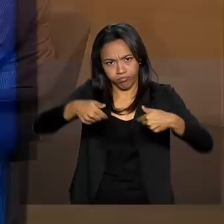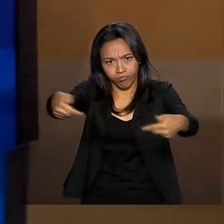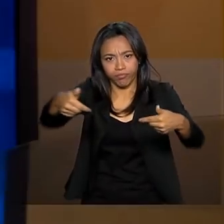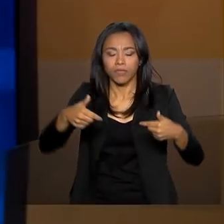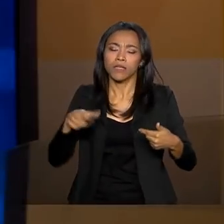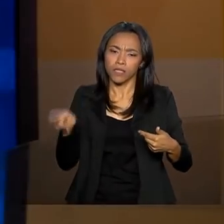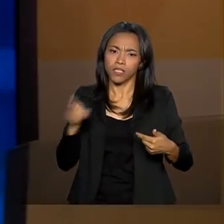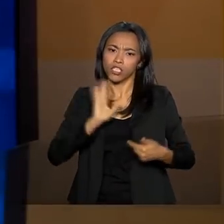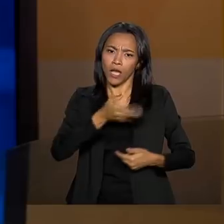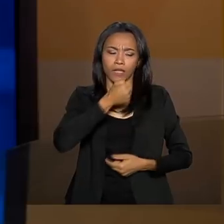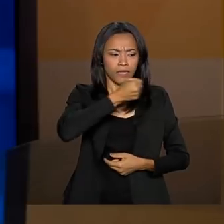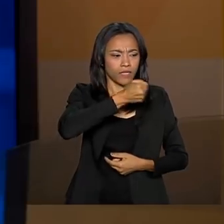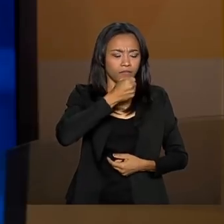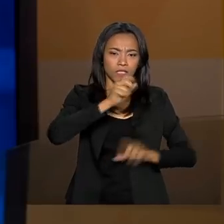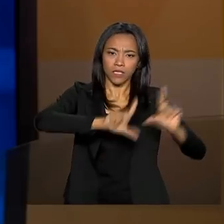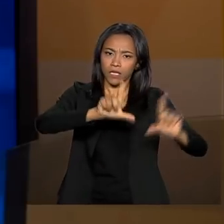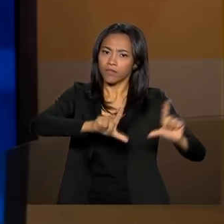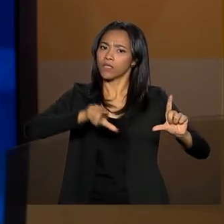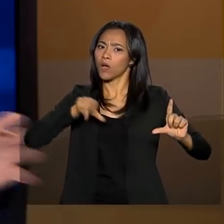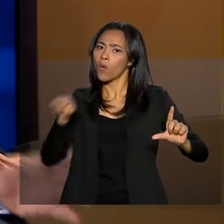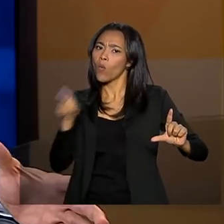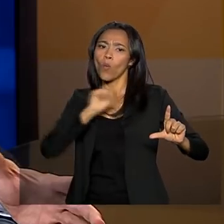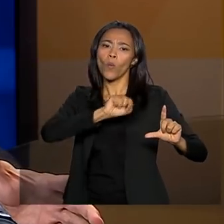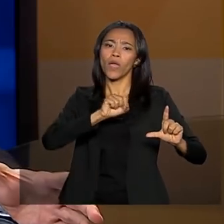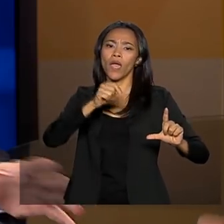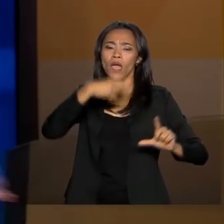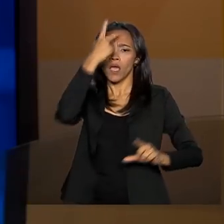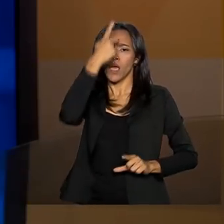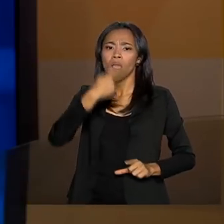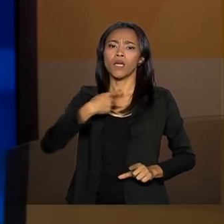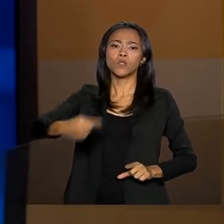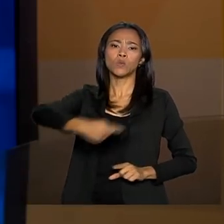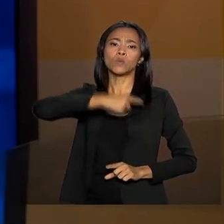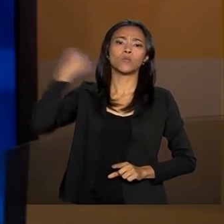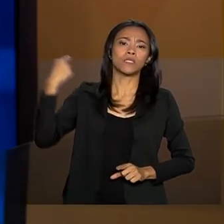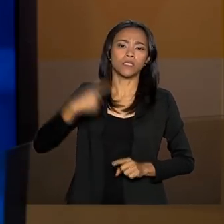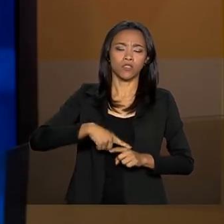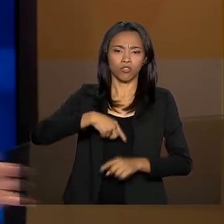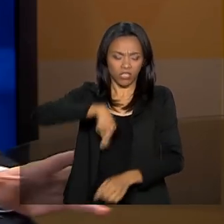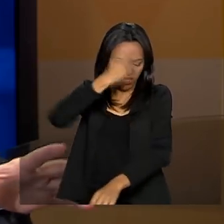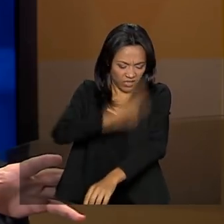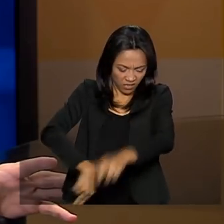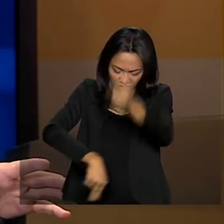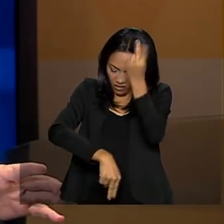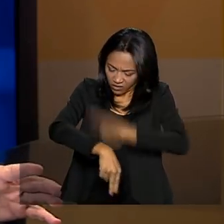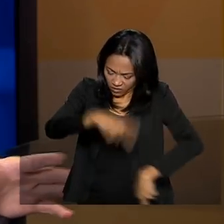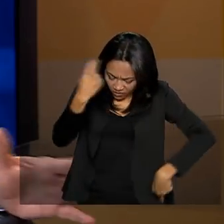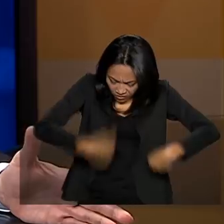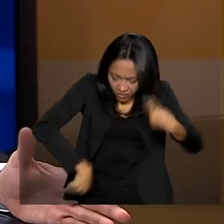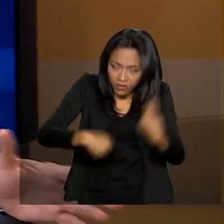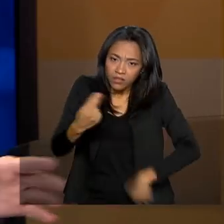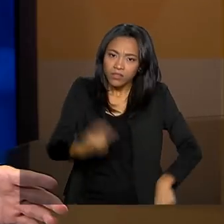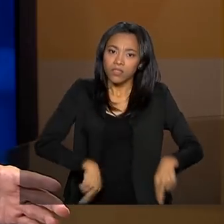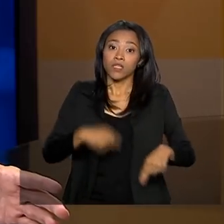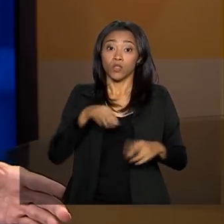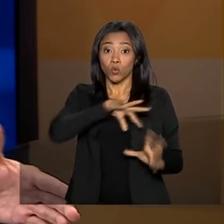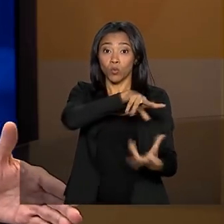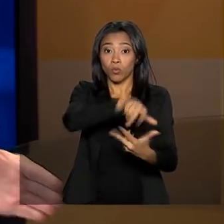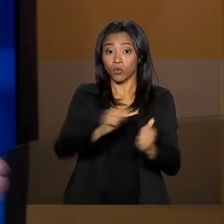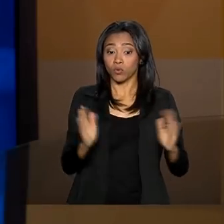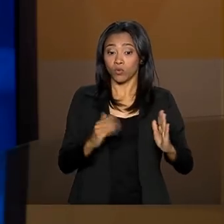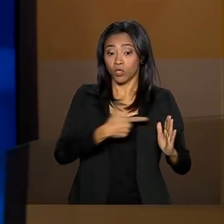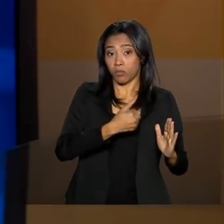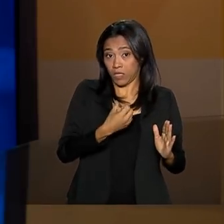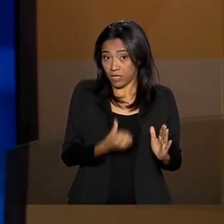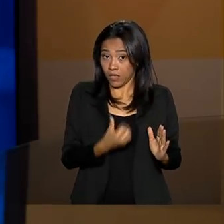entrevistas à imprensa, é essa questão do suicídio e da automutilação. Enquanto no mundo, entre 2006 e 2015,